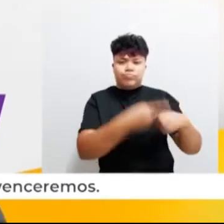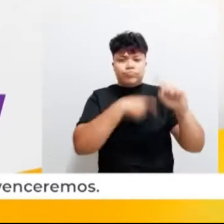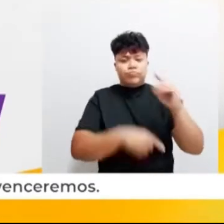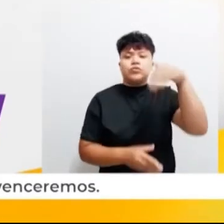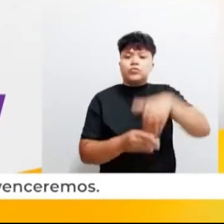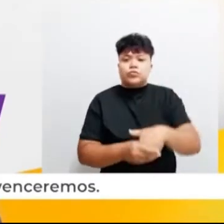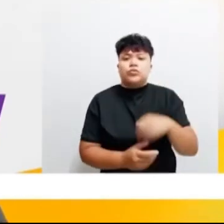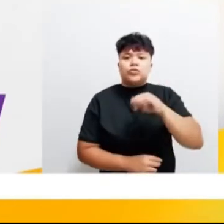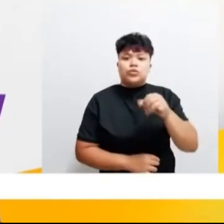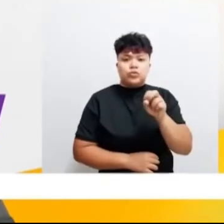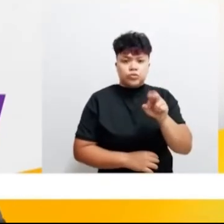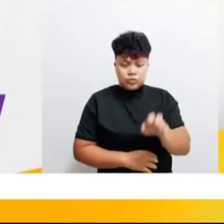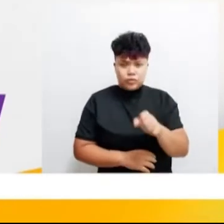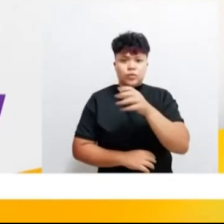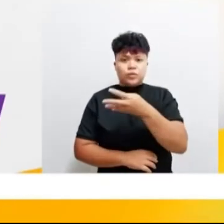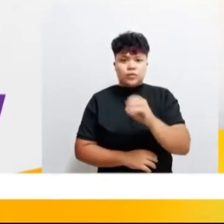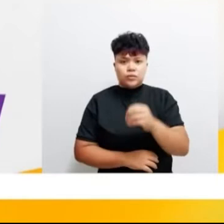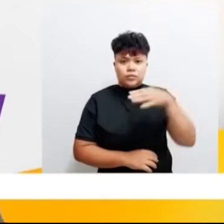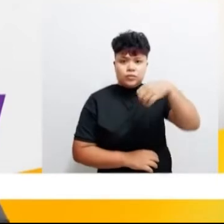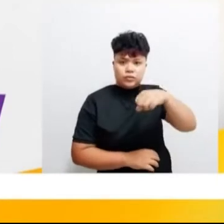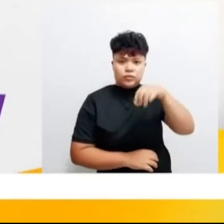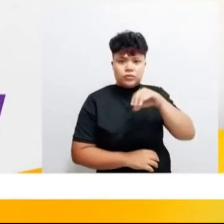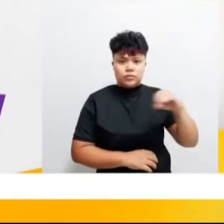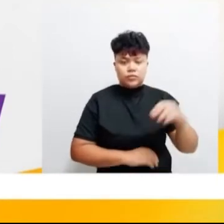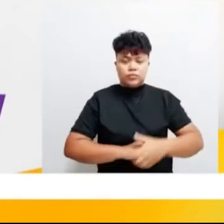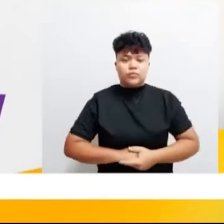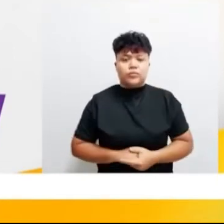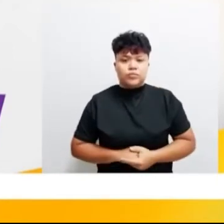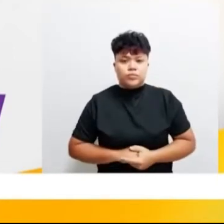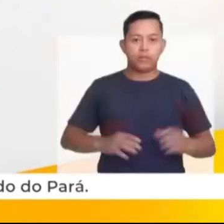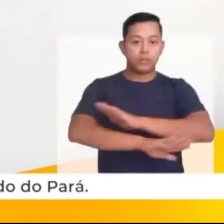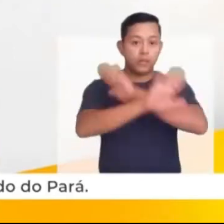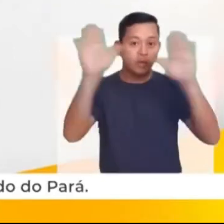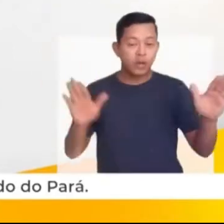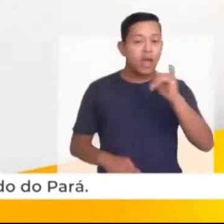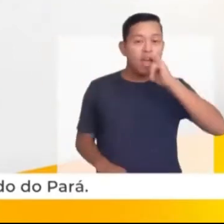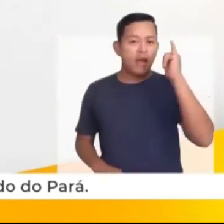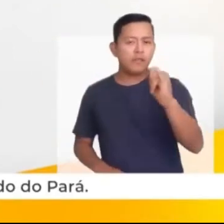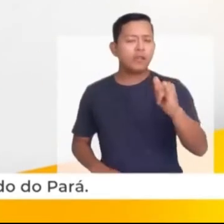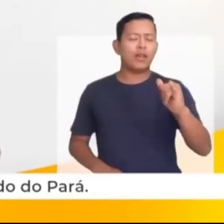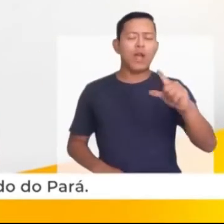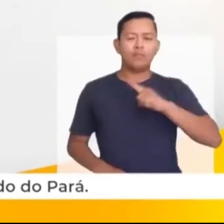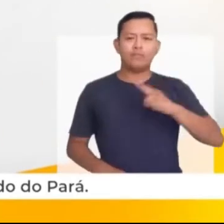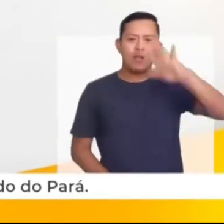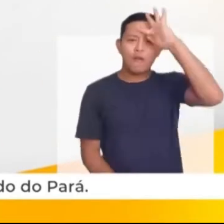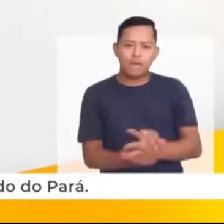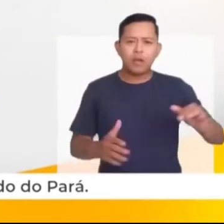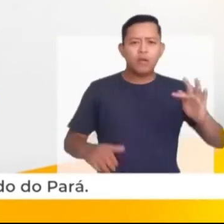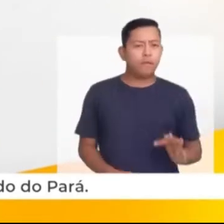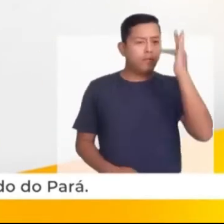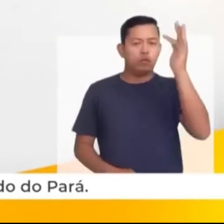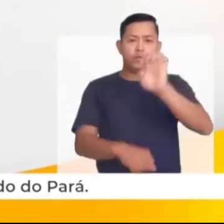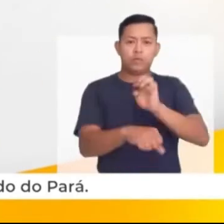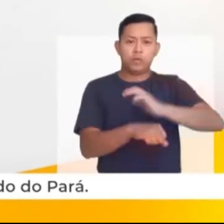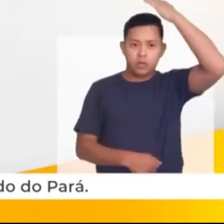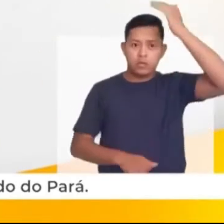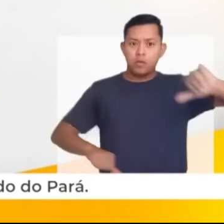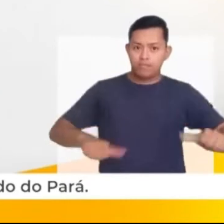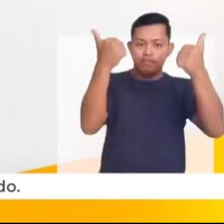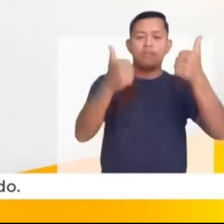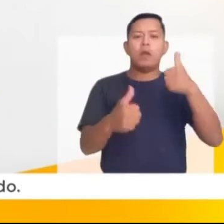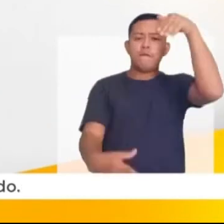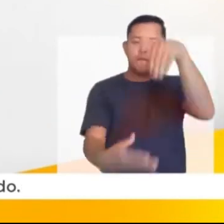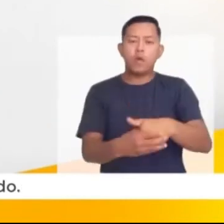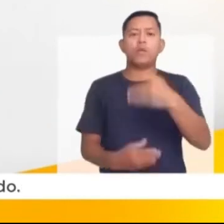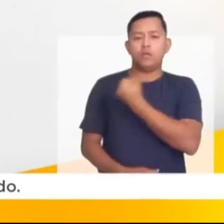Juntos venceremos. Vote Josué Mangabeira, 40-900. Eu sou Genaldo e tenho fé no futuro do estado do Pará.